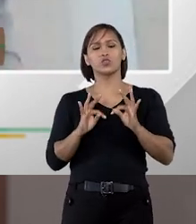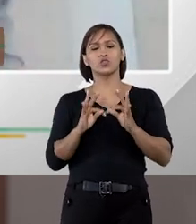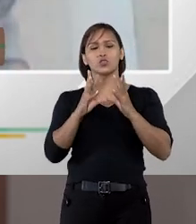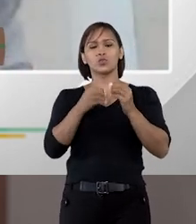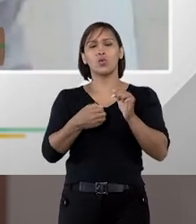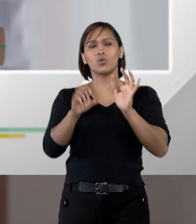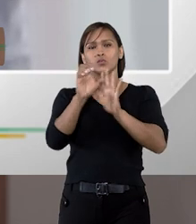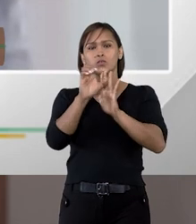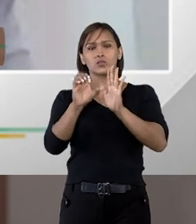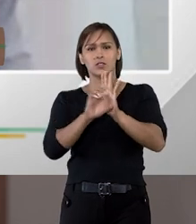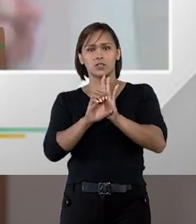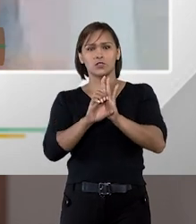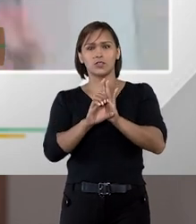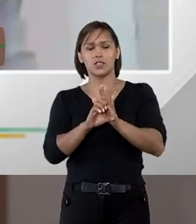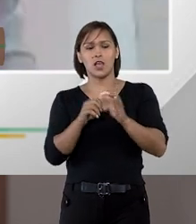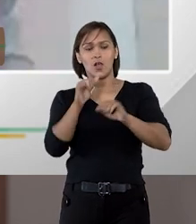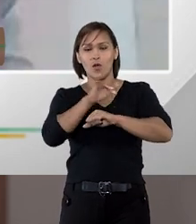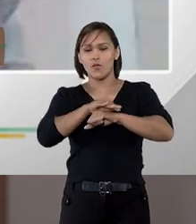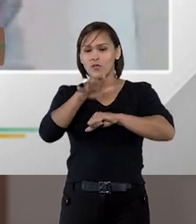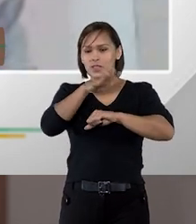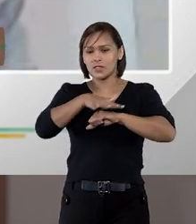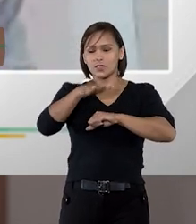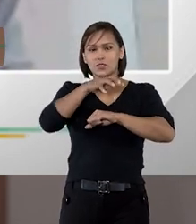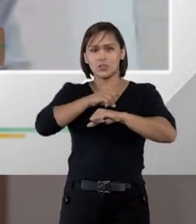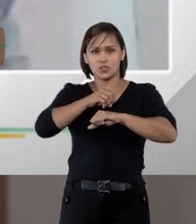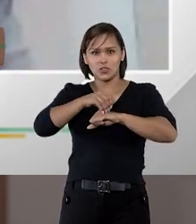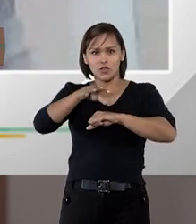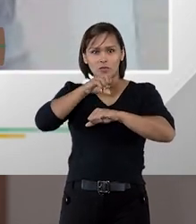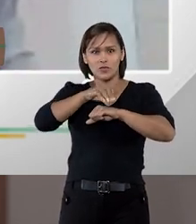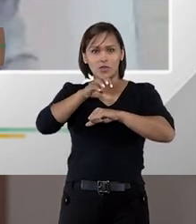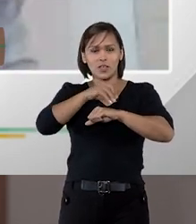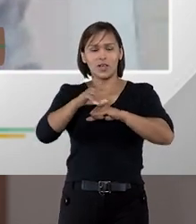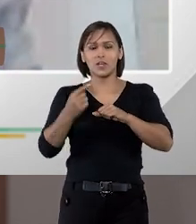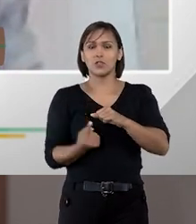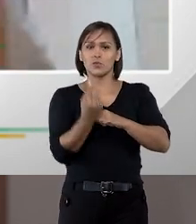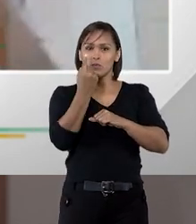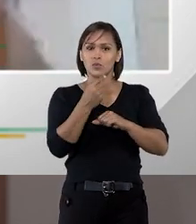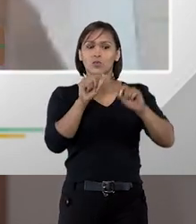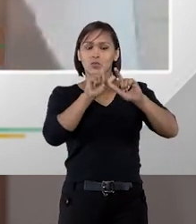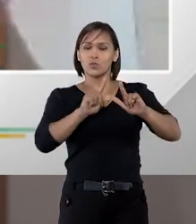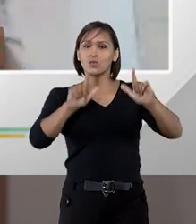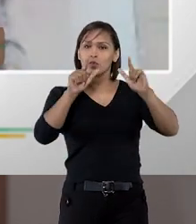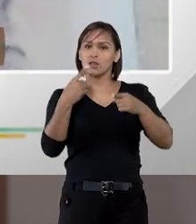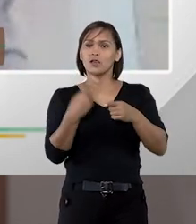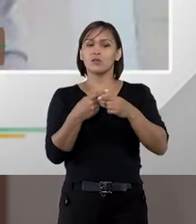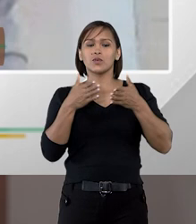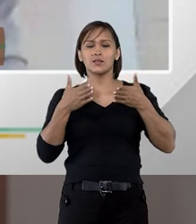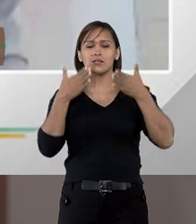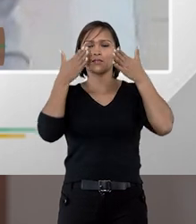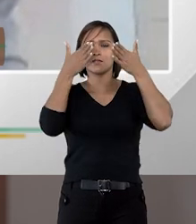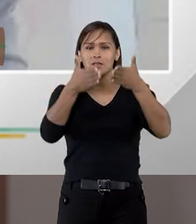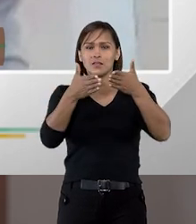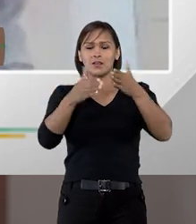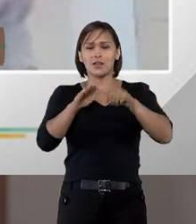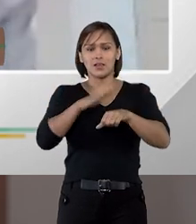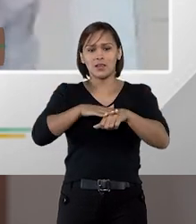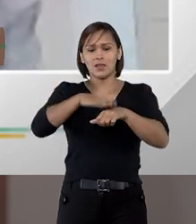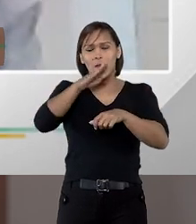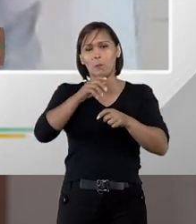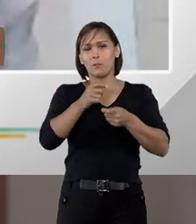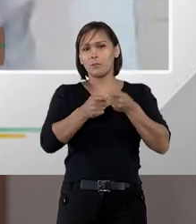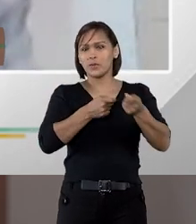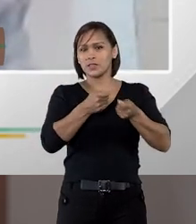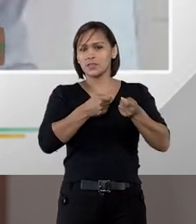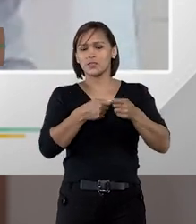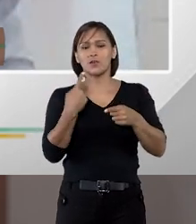todos os editais onde serão divulgados esses editais num único local o que centraliza e aumenta